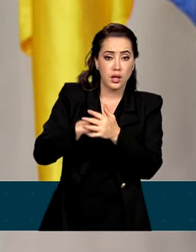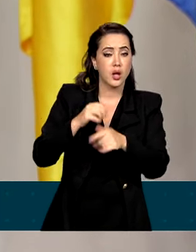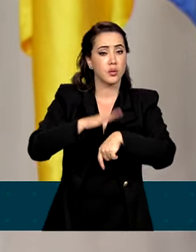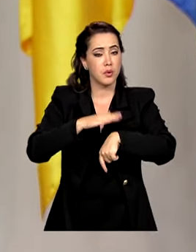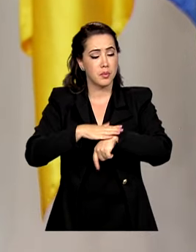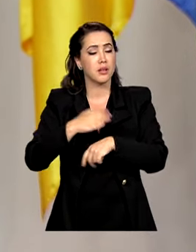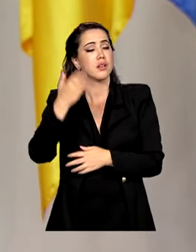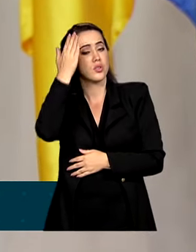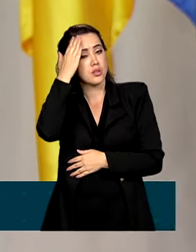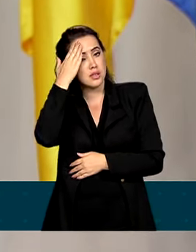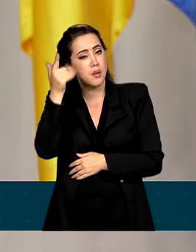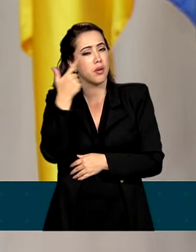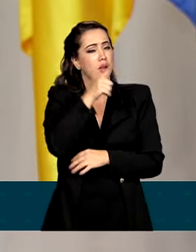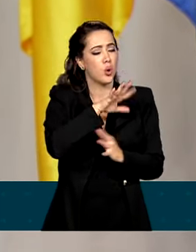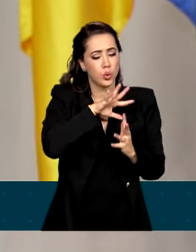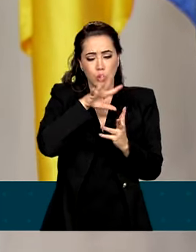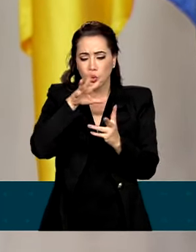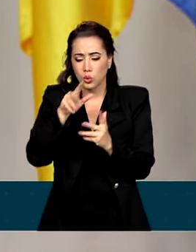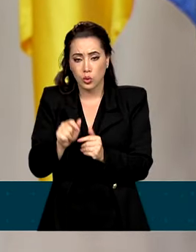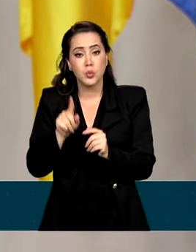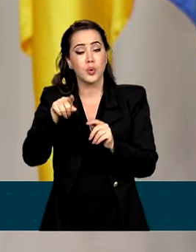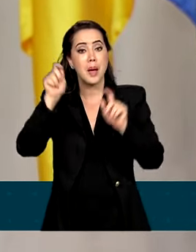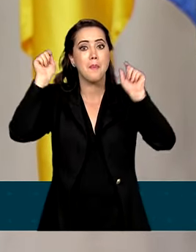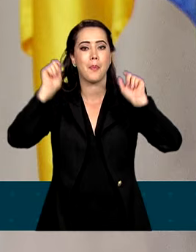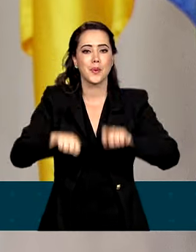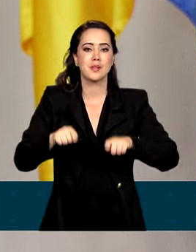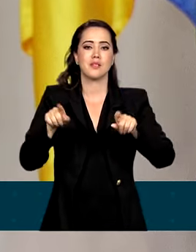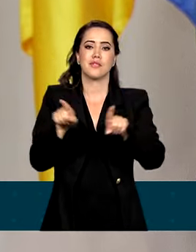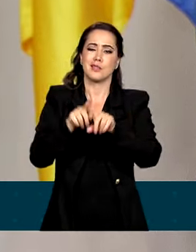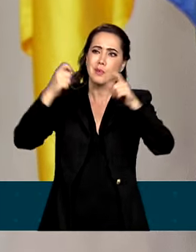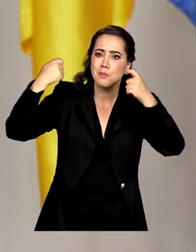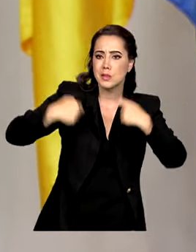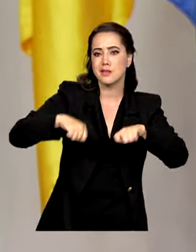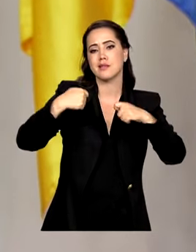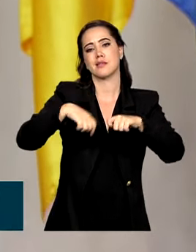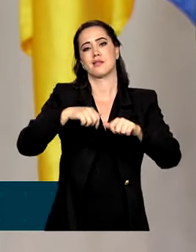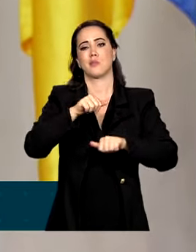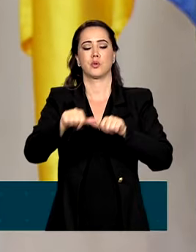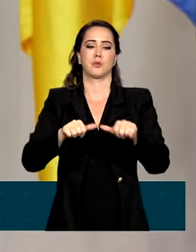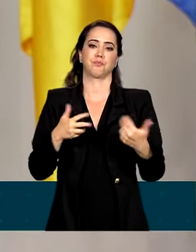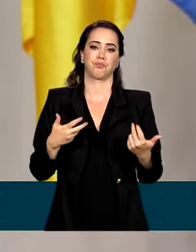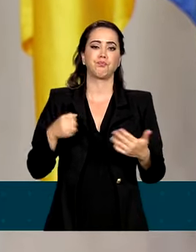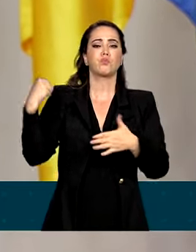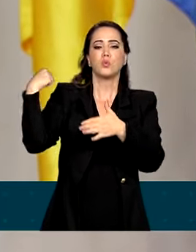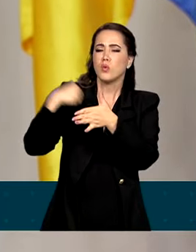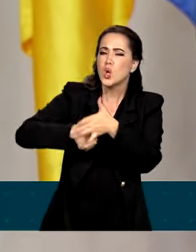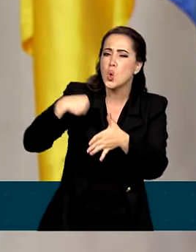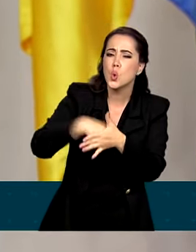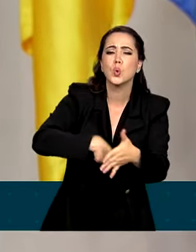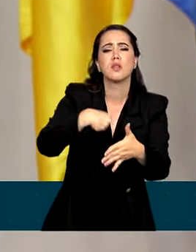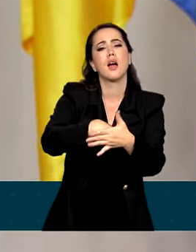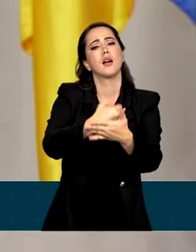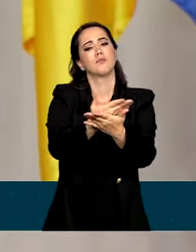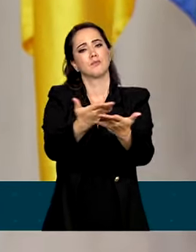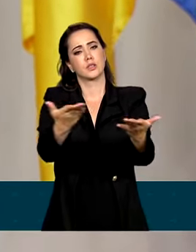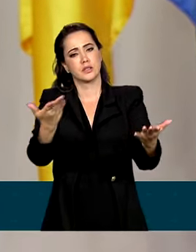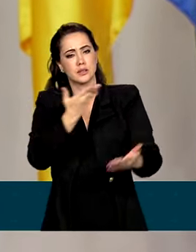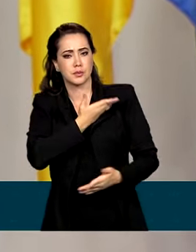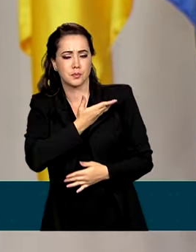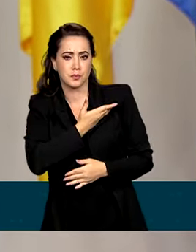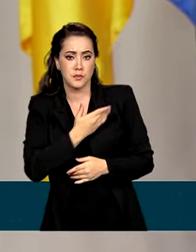um outro mundo é não apenas possível, como também é necessário. Lutar, companheiros e companheiras,